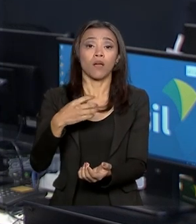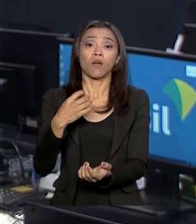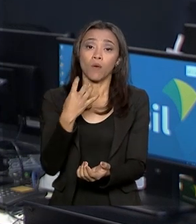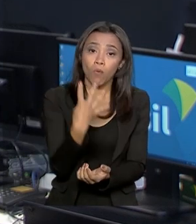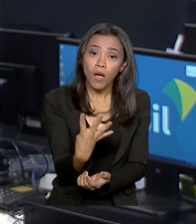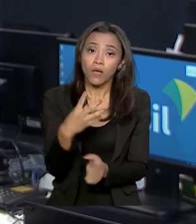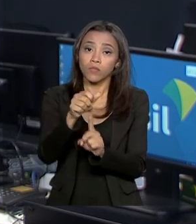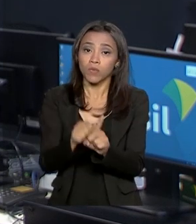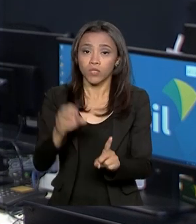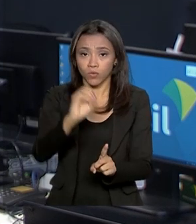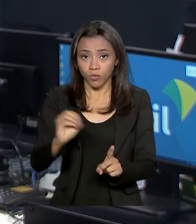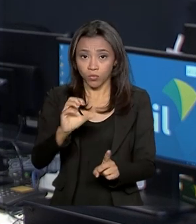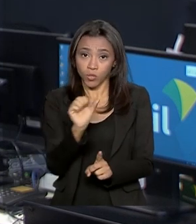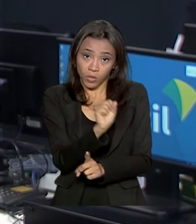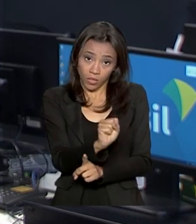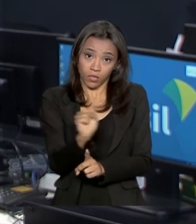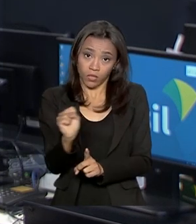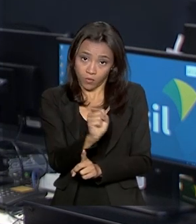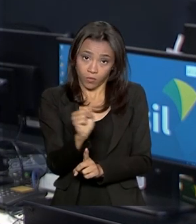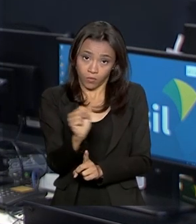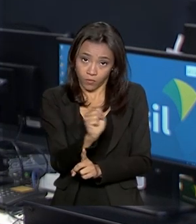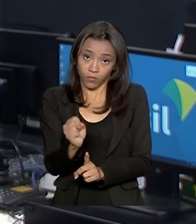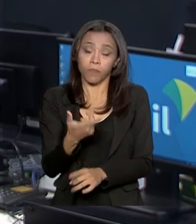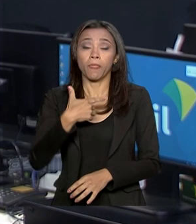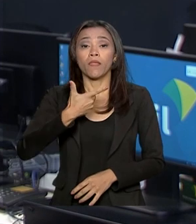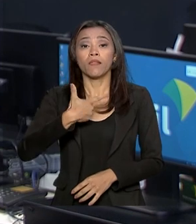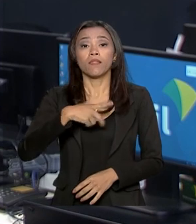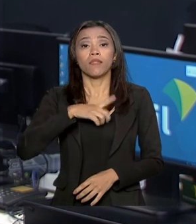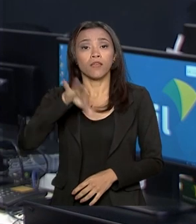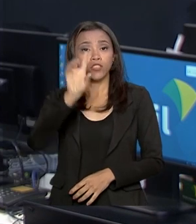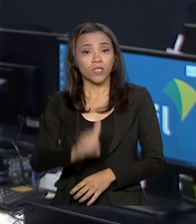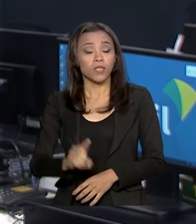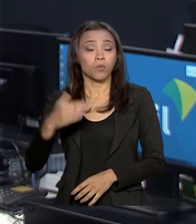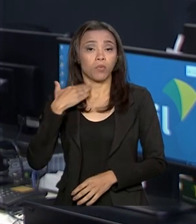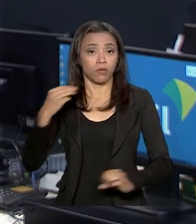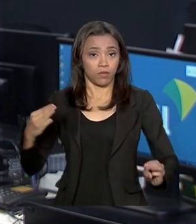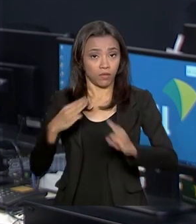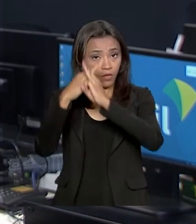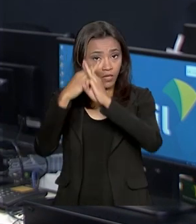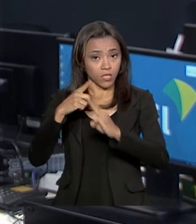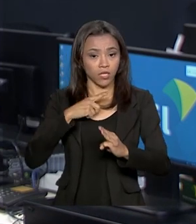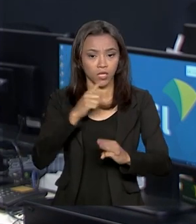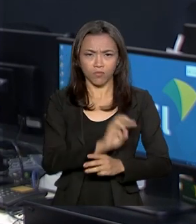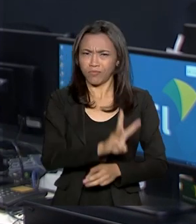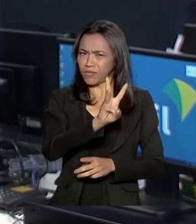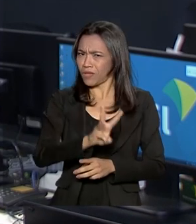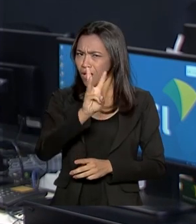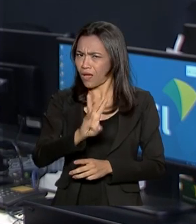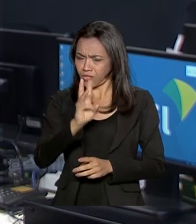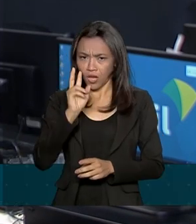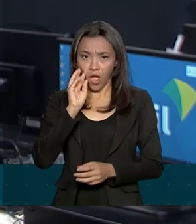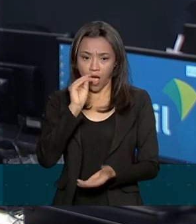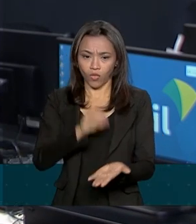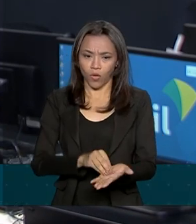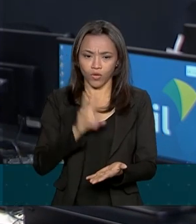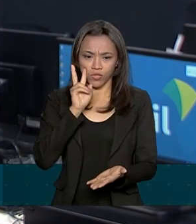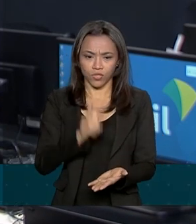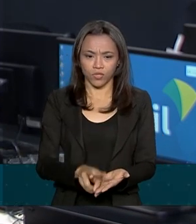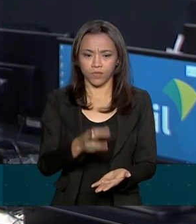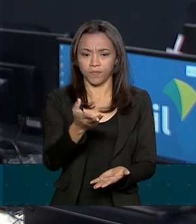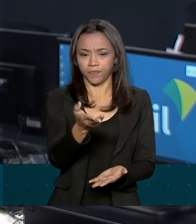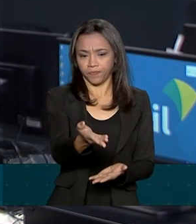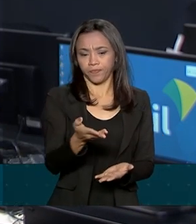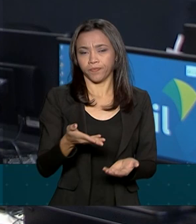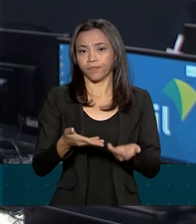Para atender aos trabalhadores com direito a cotas do PIS, a Caixa disponibilizou o site exclusivo. Anote aí o endereço. www